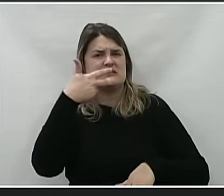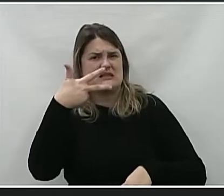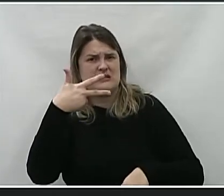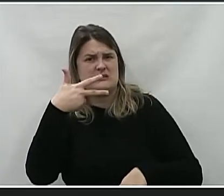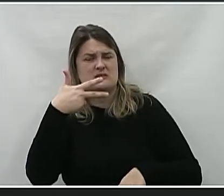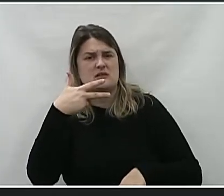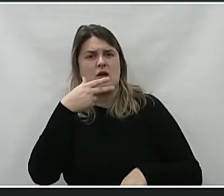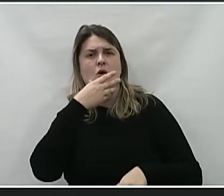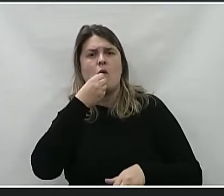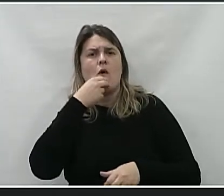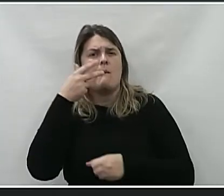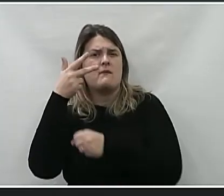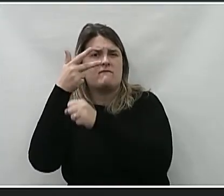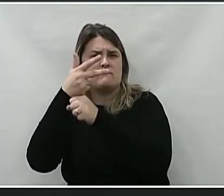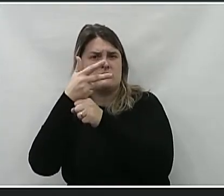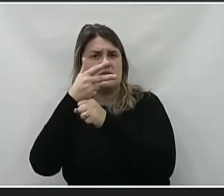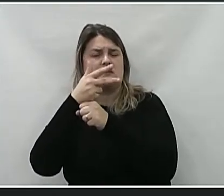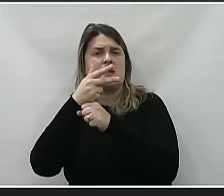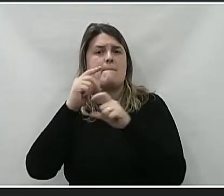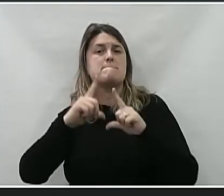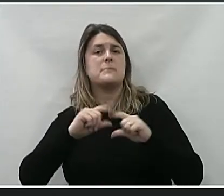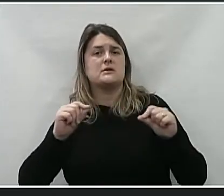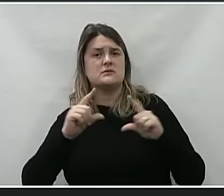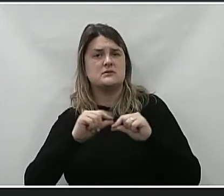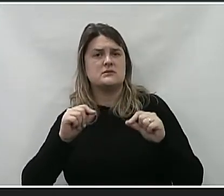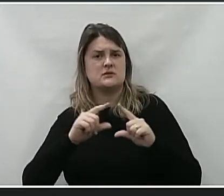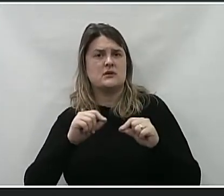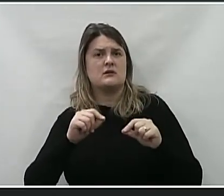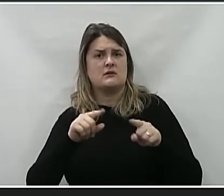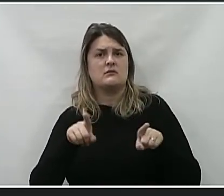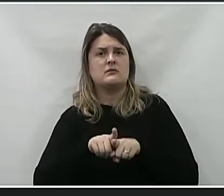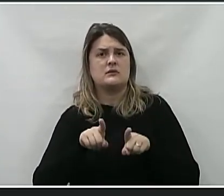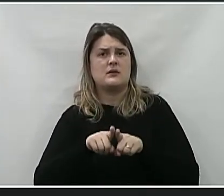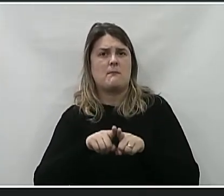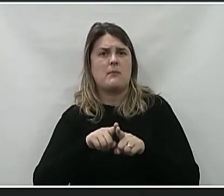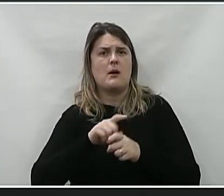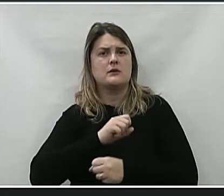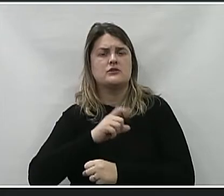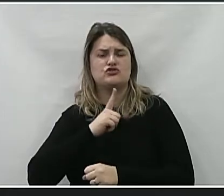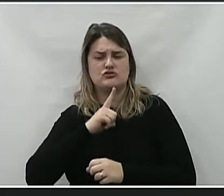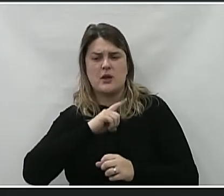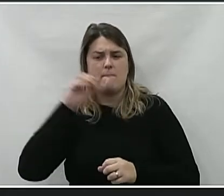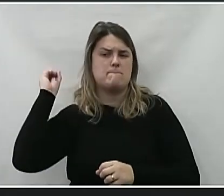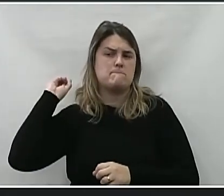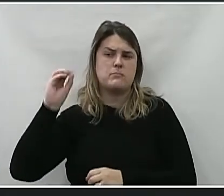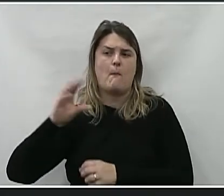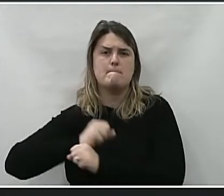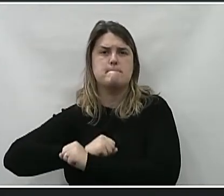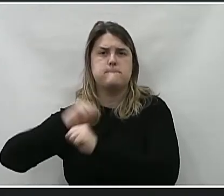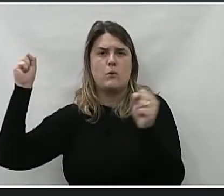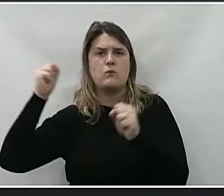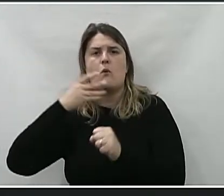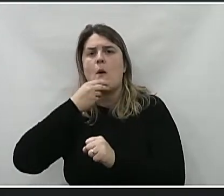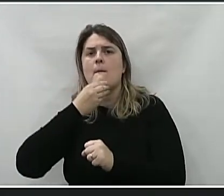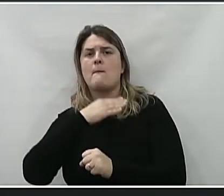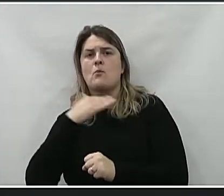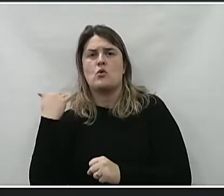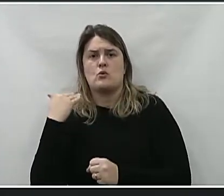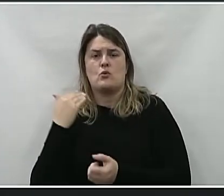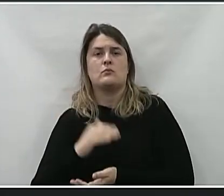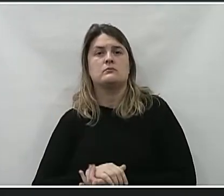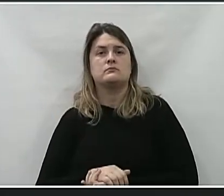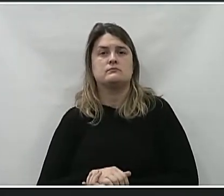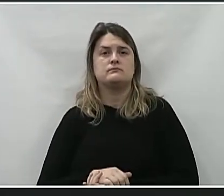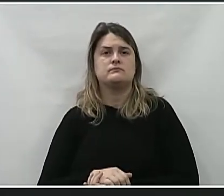cinegrafista da Rede Bandeirantes foi assassinado com um rojão pelas costas, teve morte cerebral.